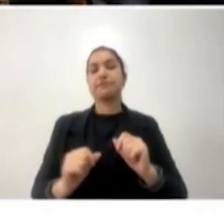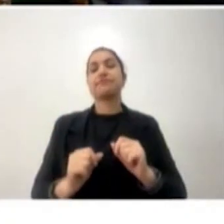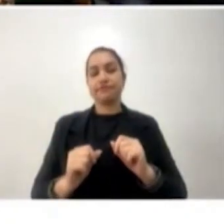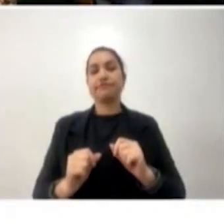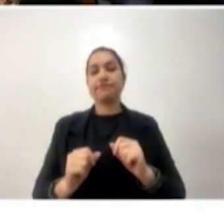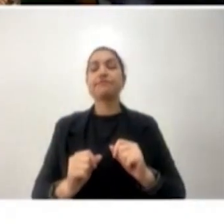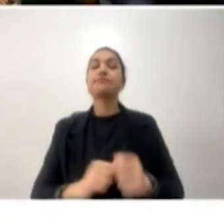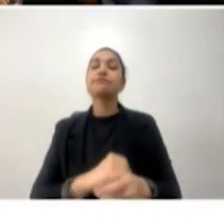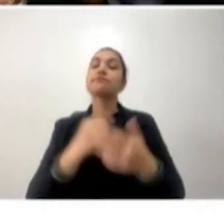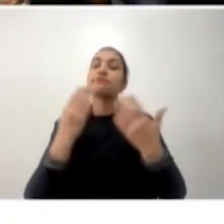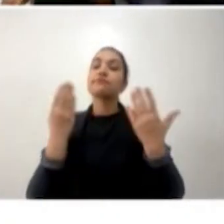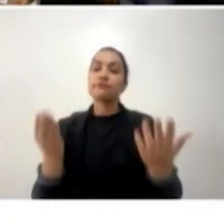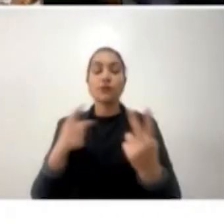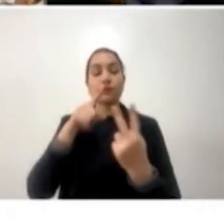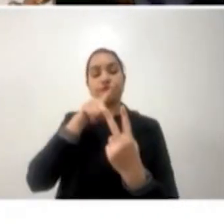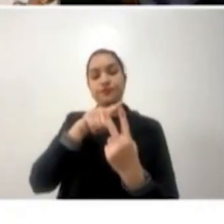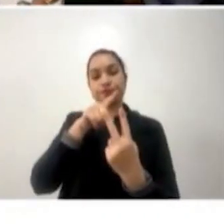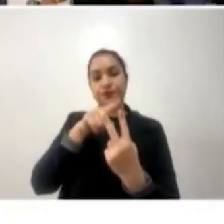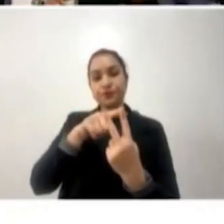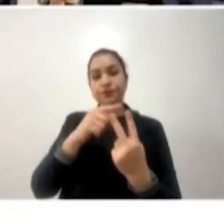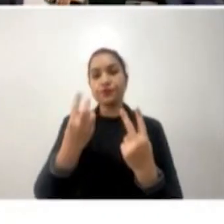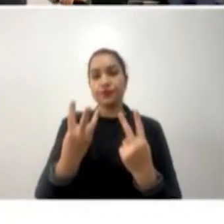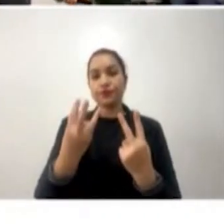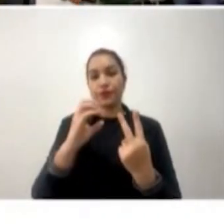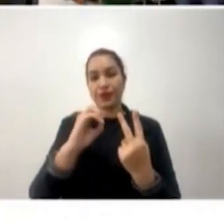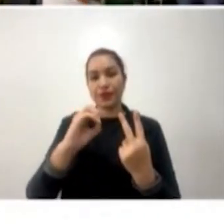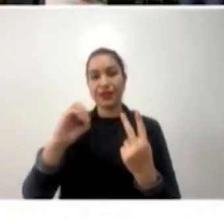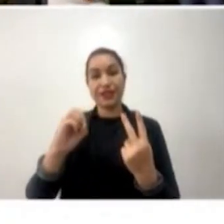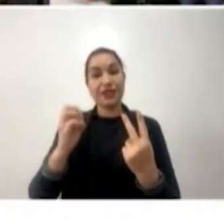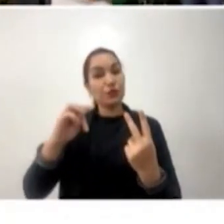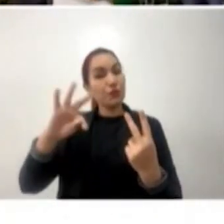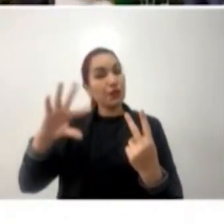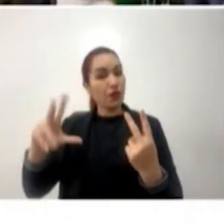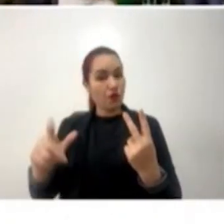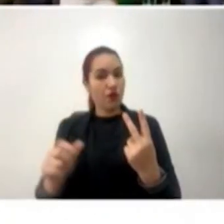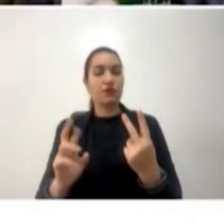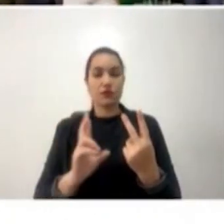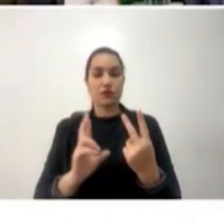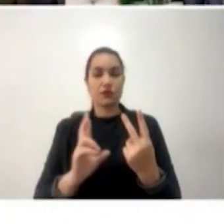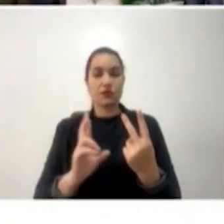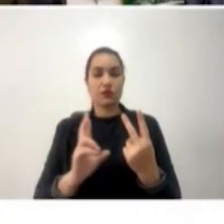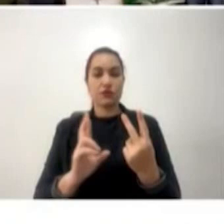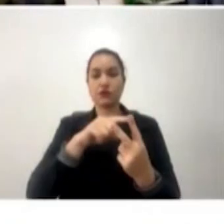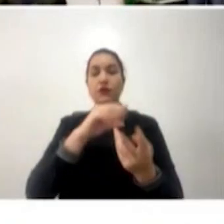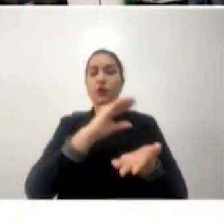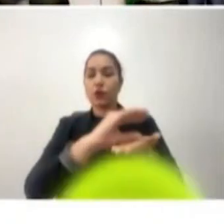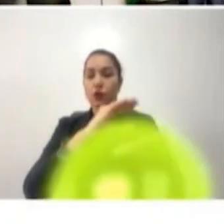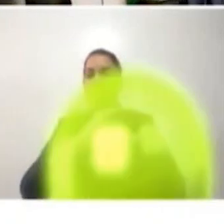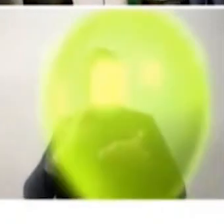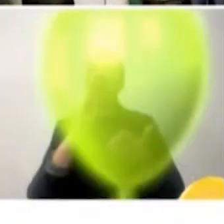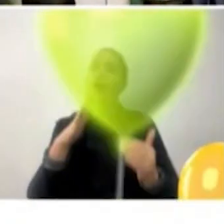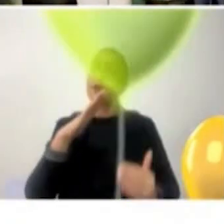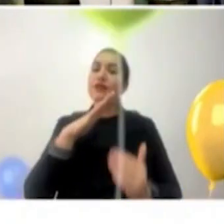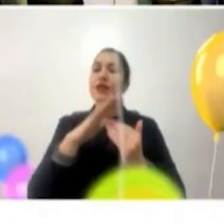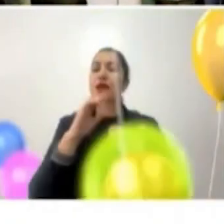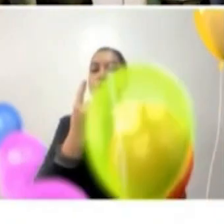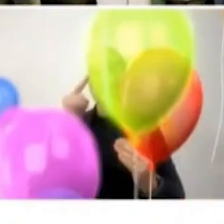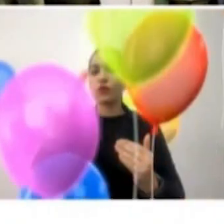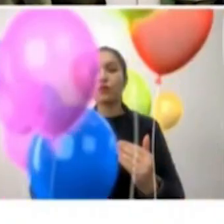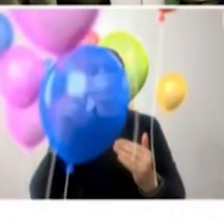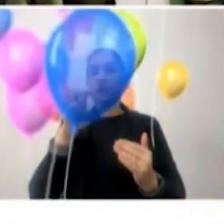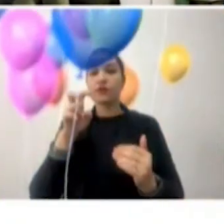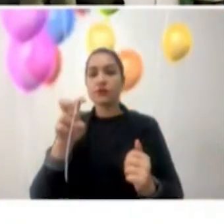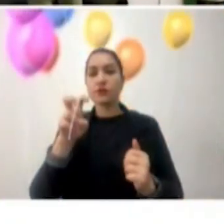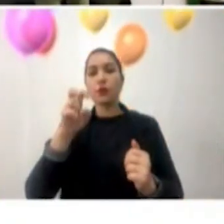neste eixo 300 milhões de reais, nós estamos projetando aqui, com recursos de até um milhão e meio de